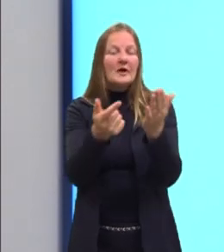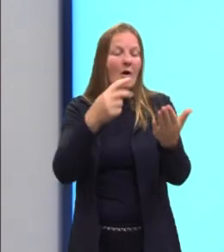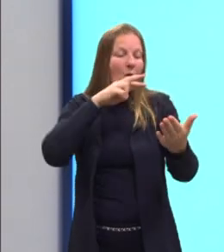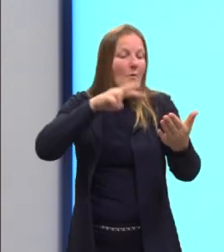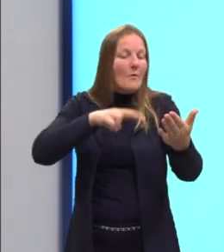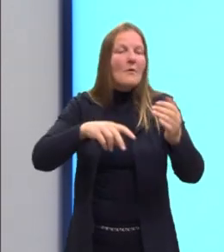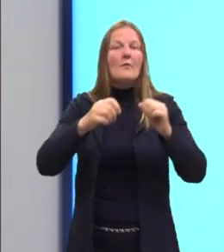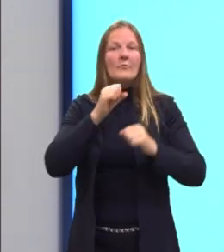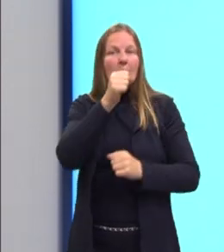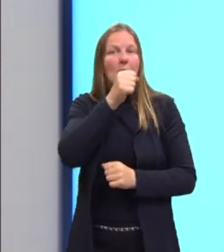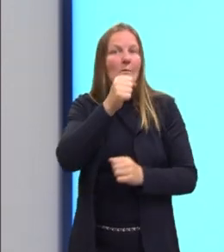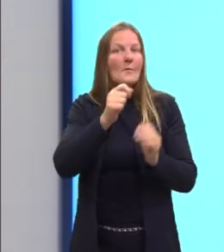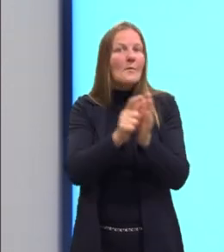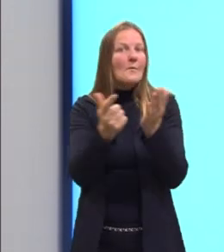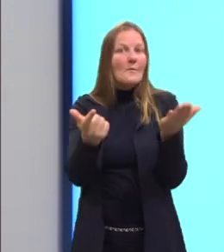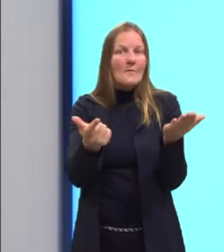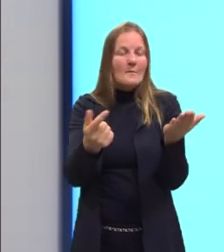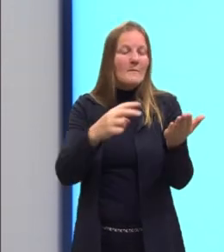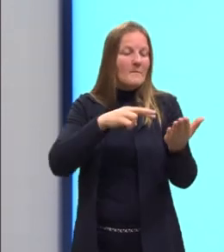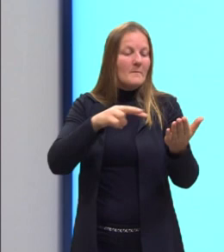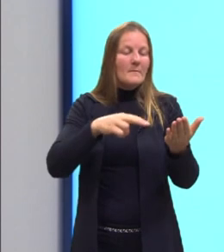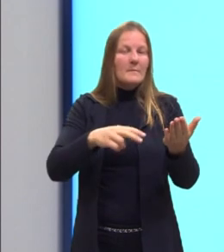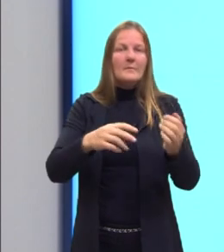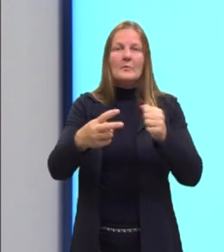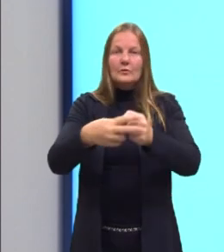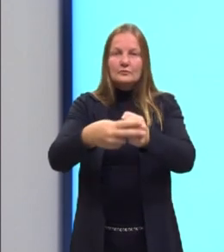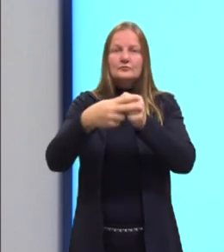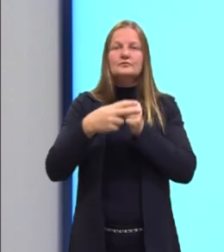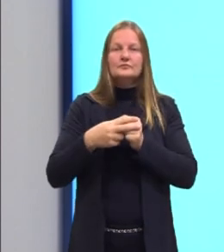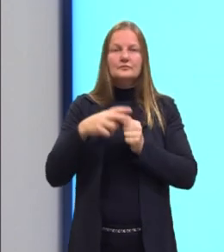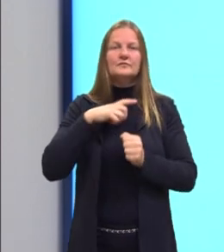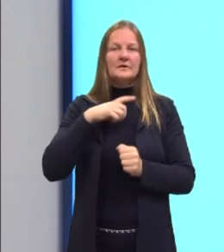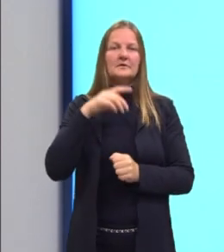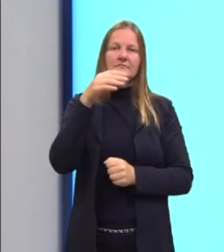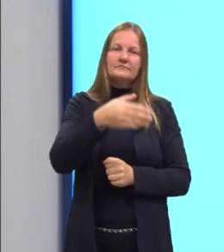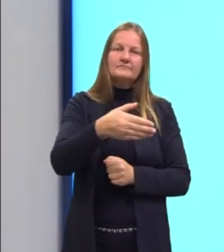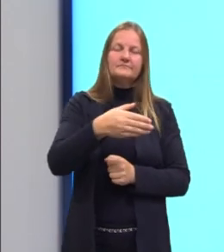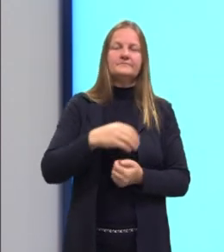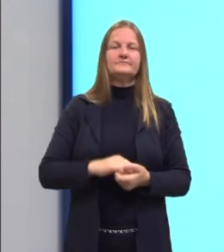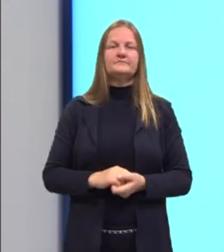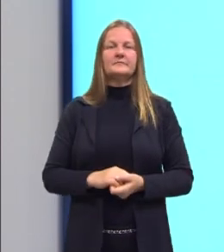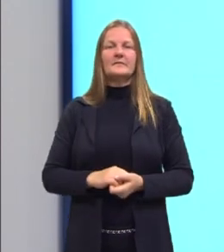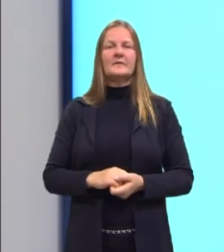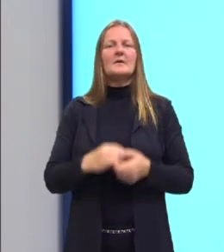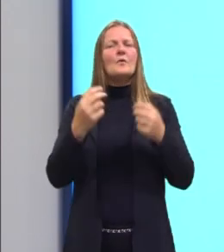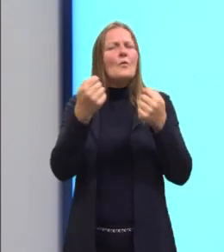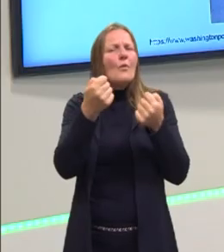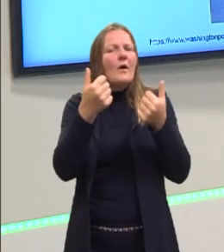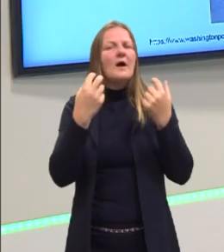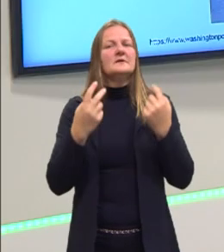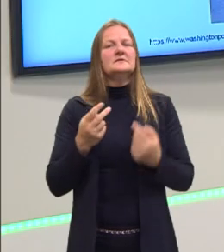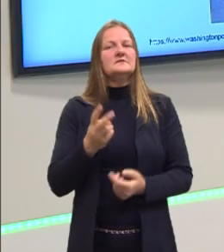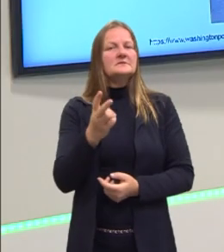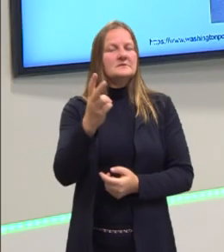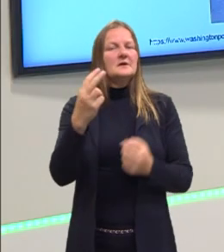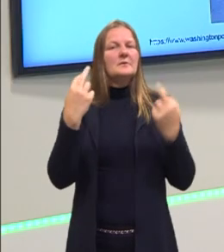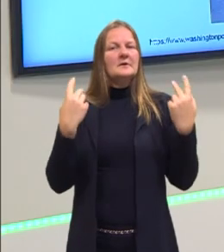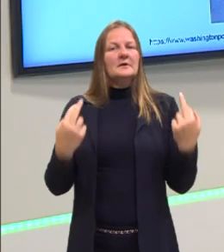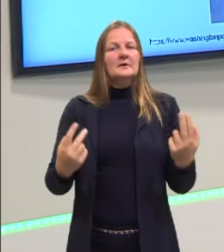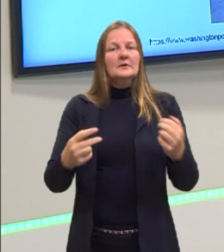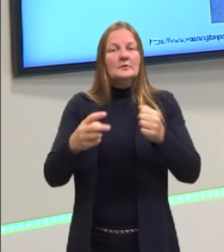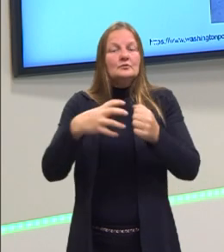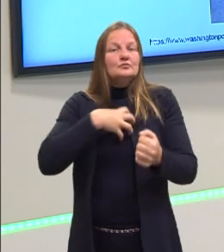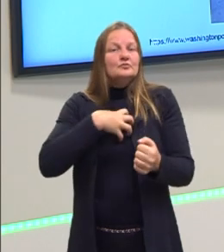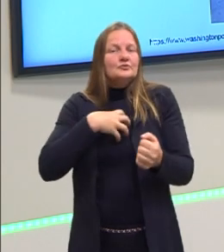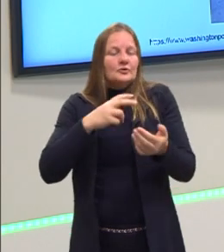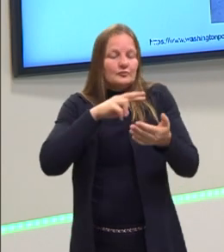aparecem muito. A voz ativa está muito presente. E, normalmente, ela está de um jeito